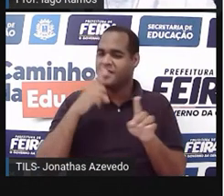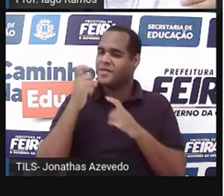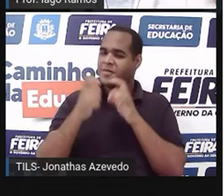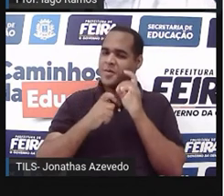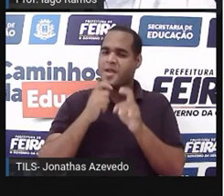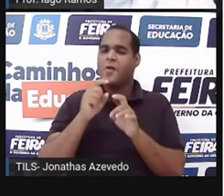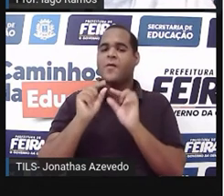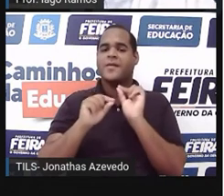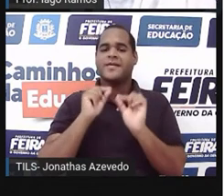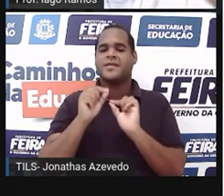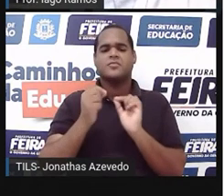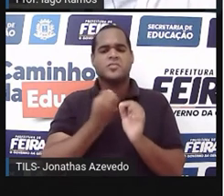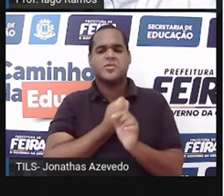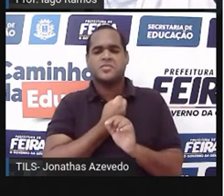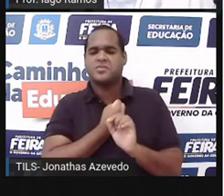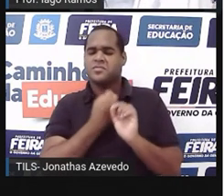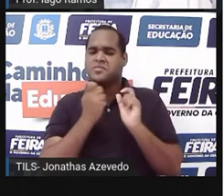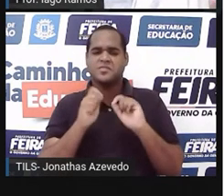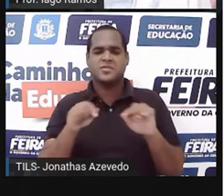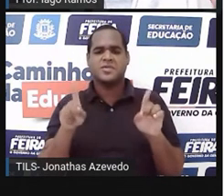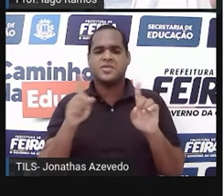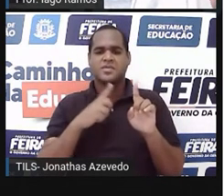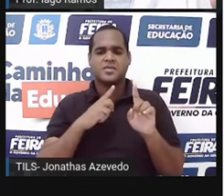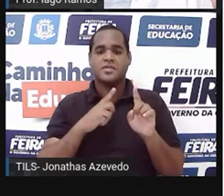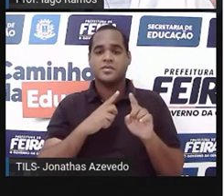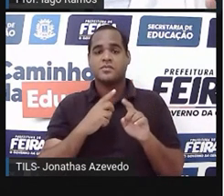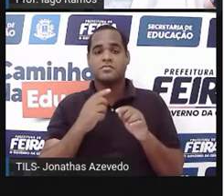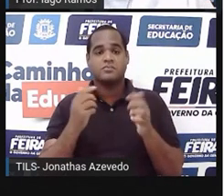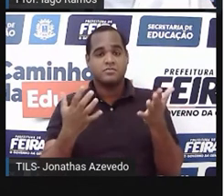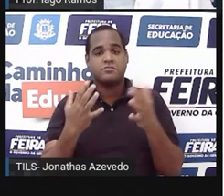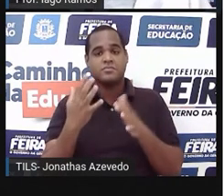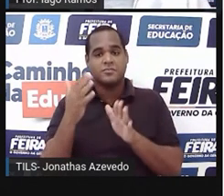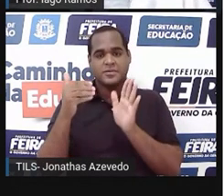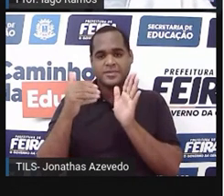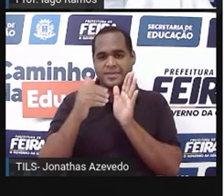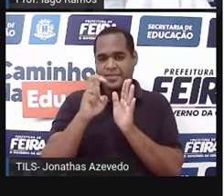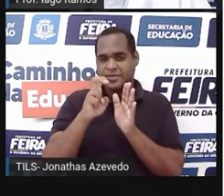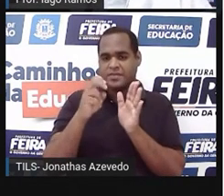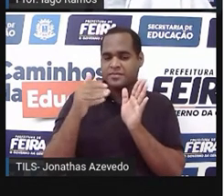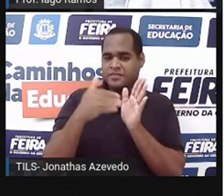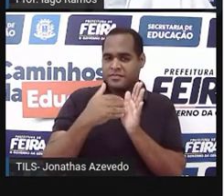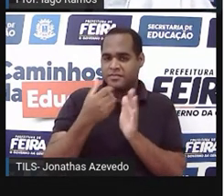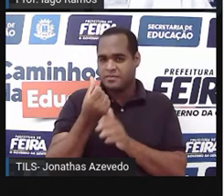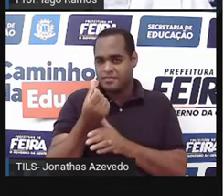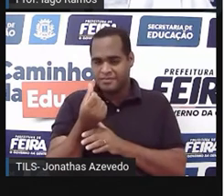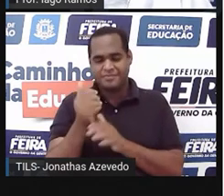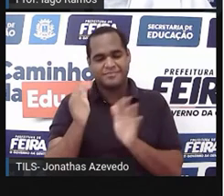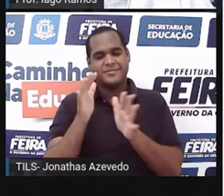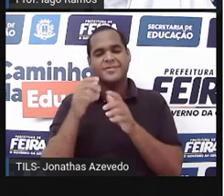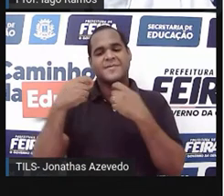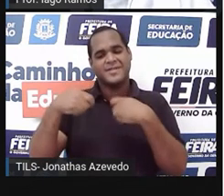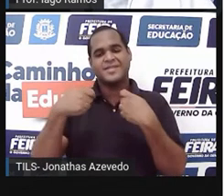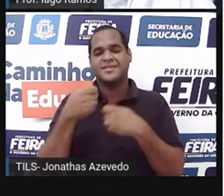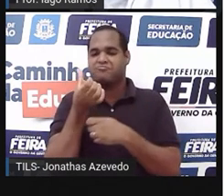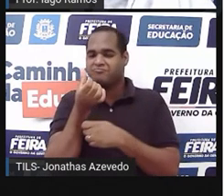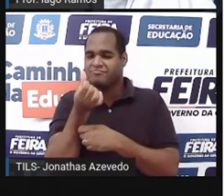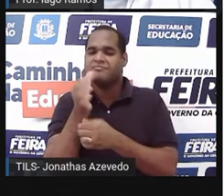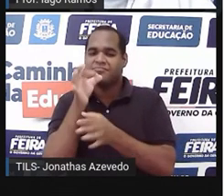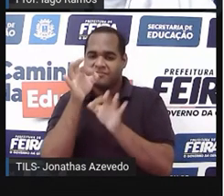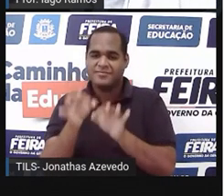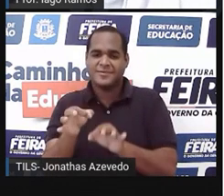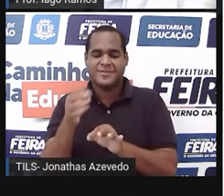entre quem ele está. Claro que ele fica entre o 5 e o 7, mas ele já estava ali, é só a gente reforçar aquela marcação.